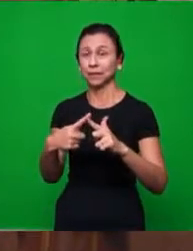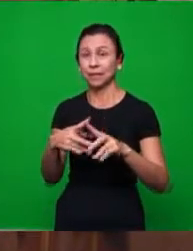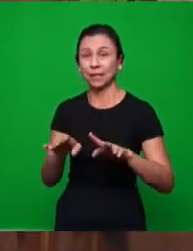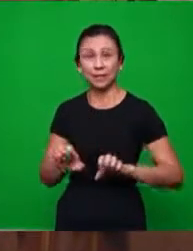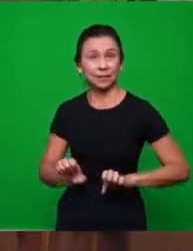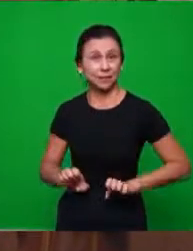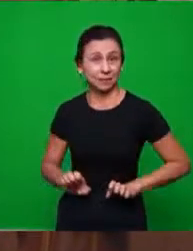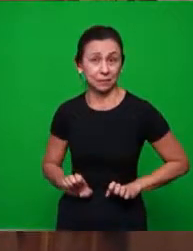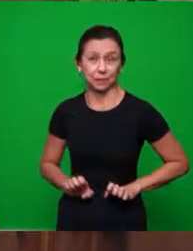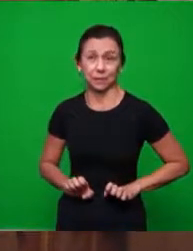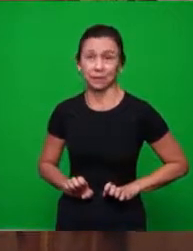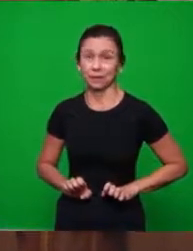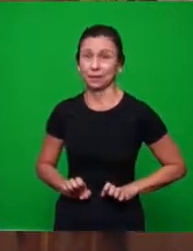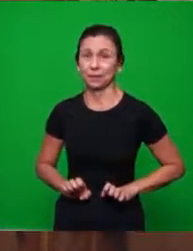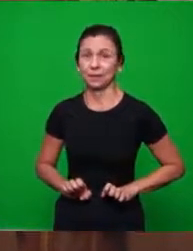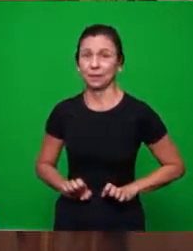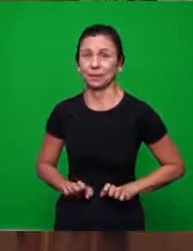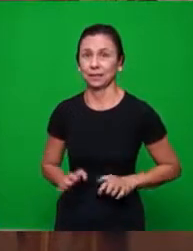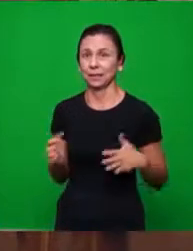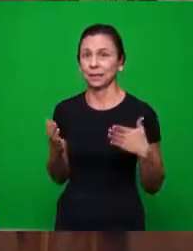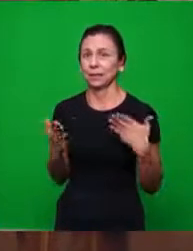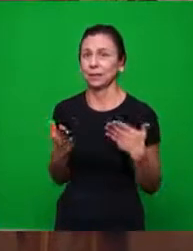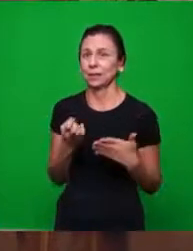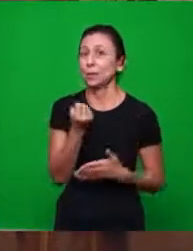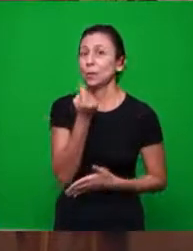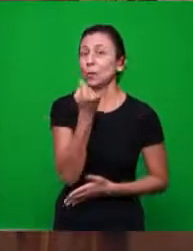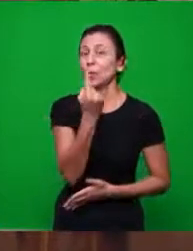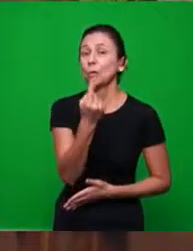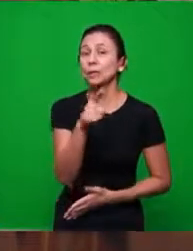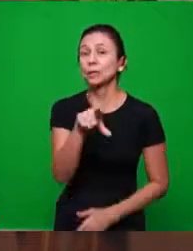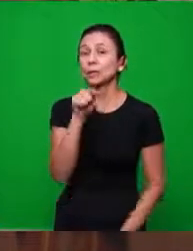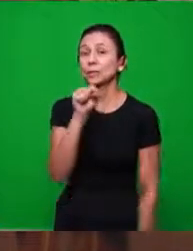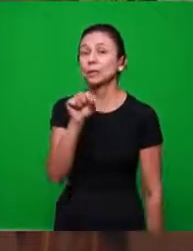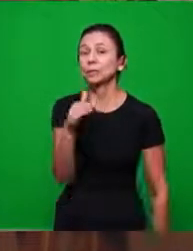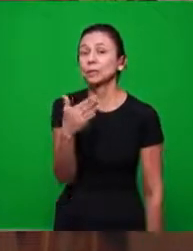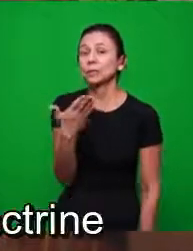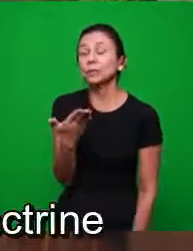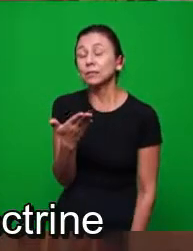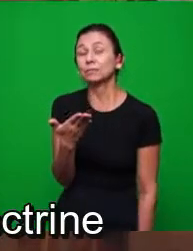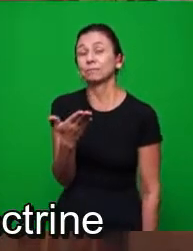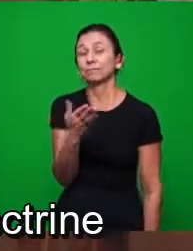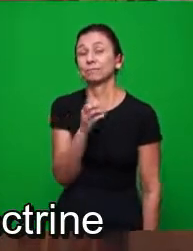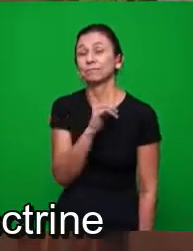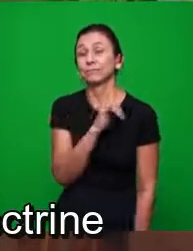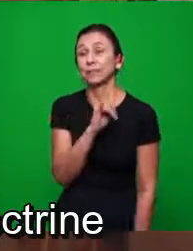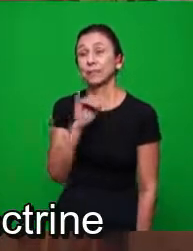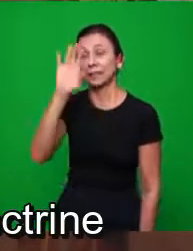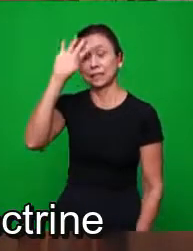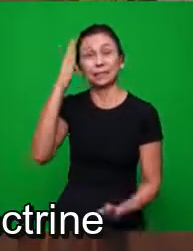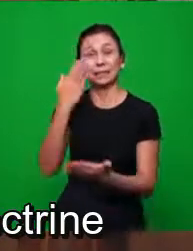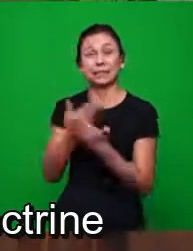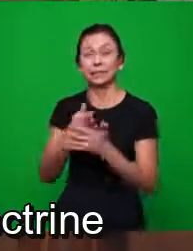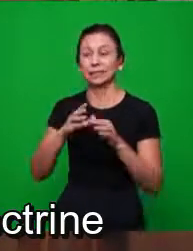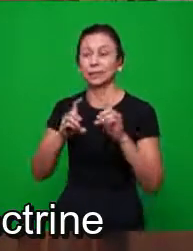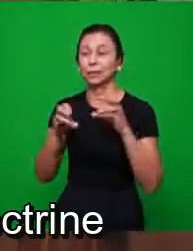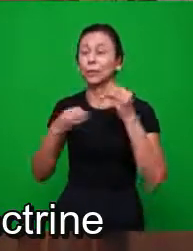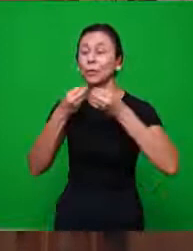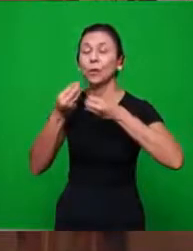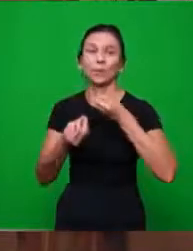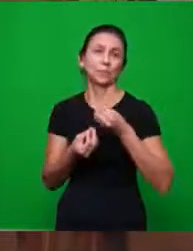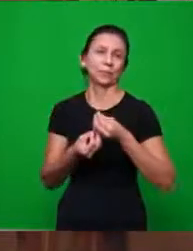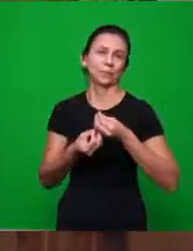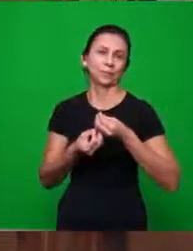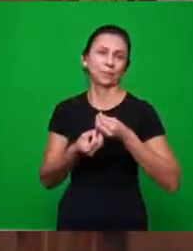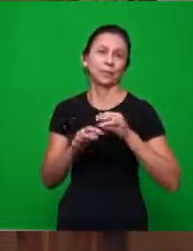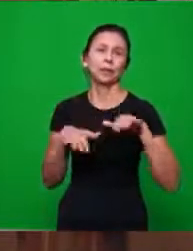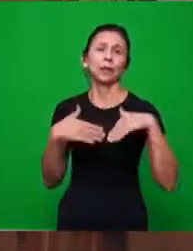agora, não tinha outra opção? Qual era a única opção que ela tinha? de dizer que ela cria na doutrina. E qual era a doutrina